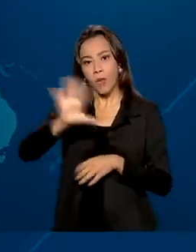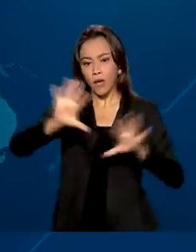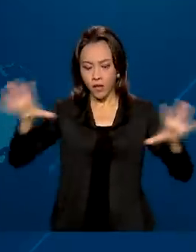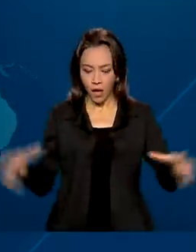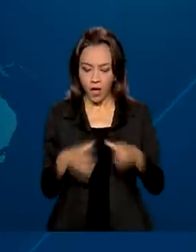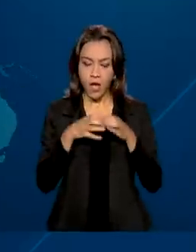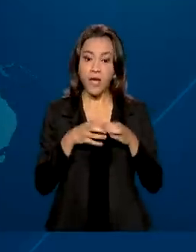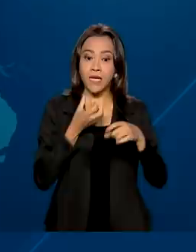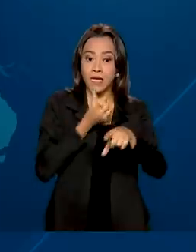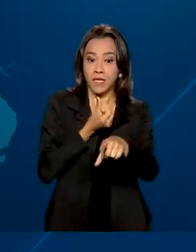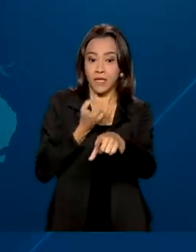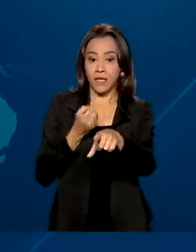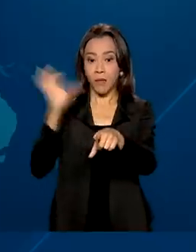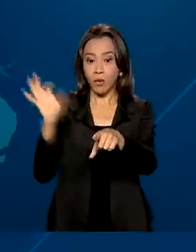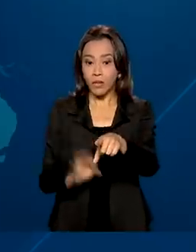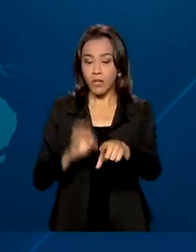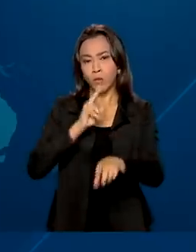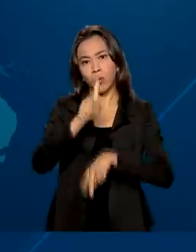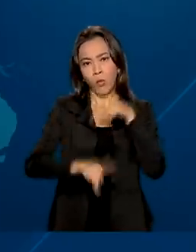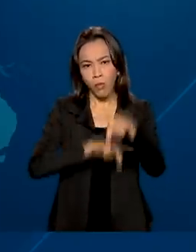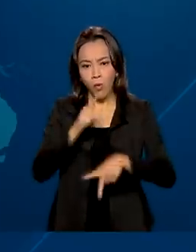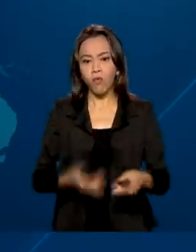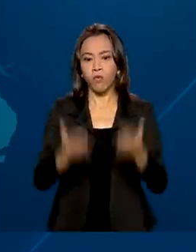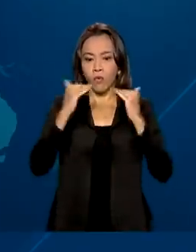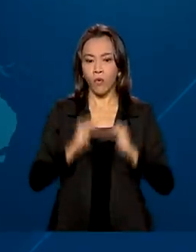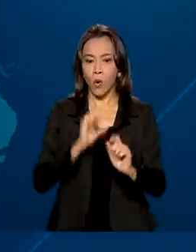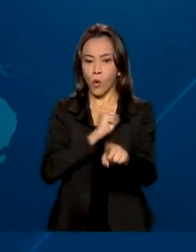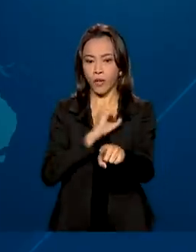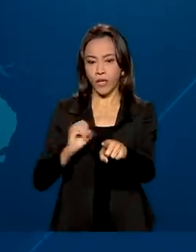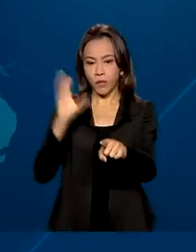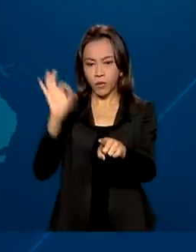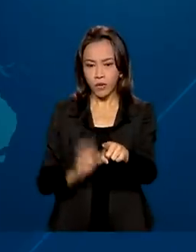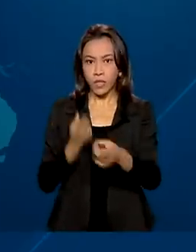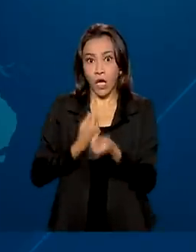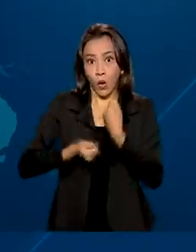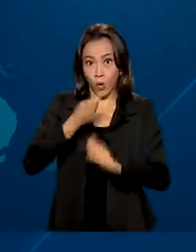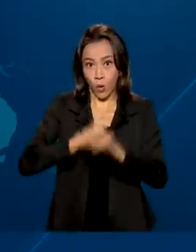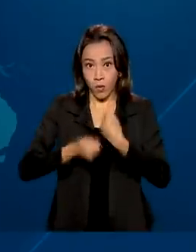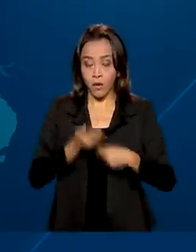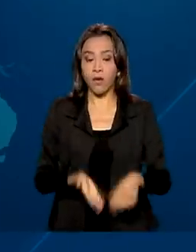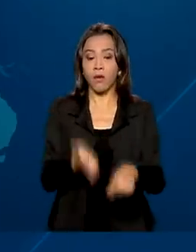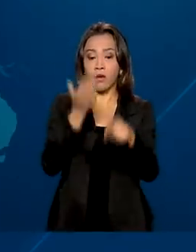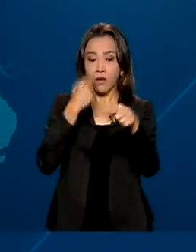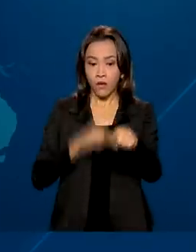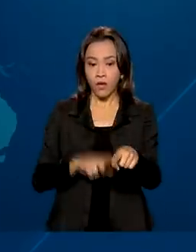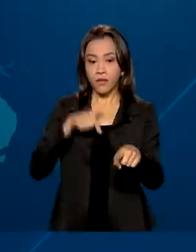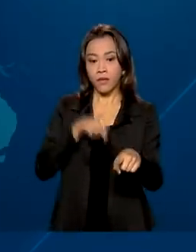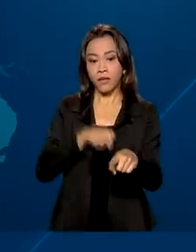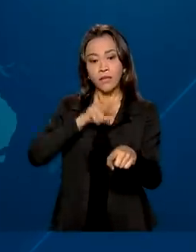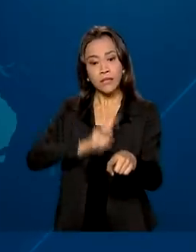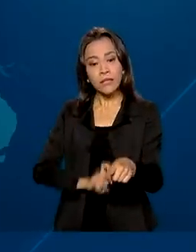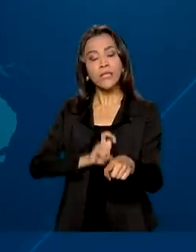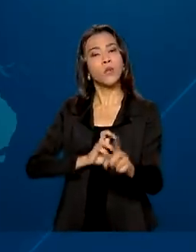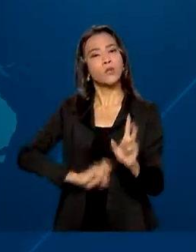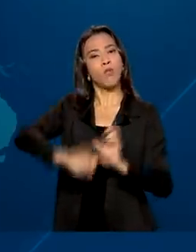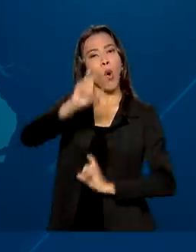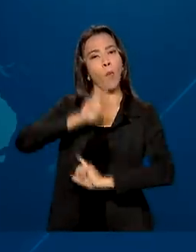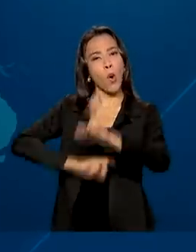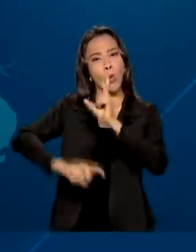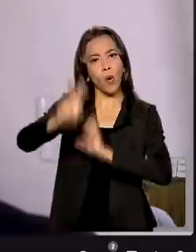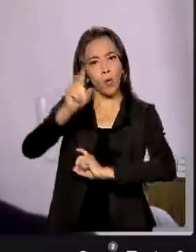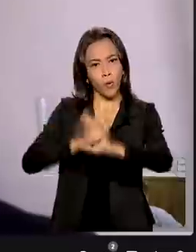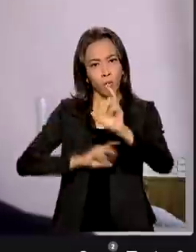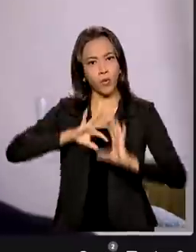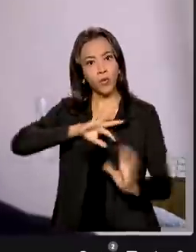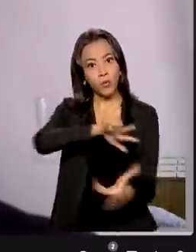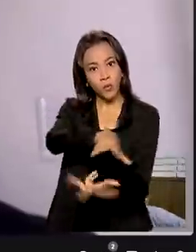mundial, 80% da economia global e 75% do comércio e exportações do